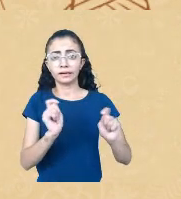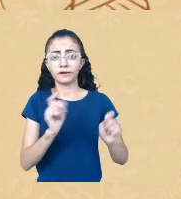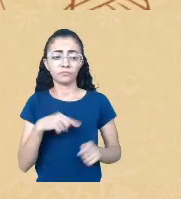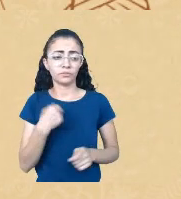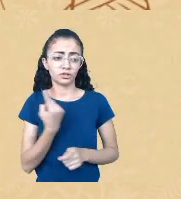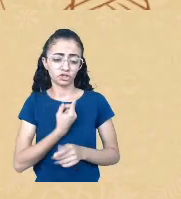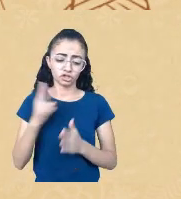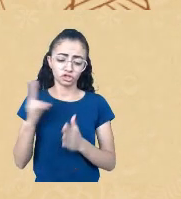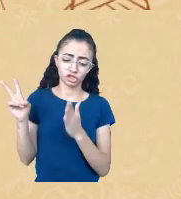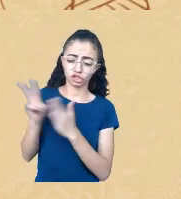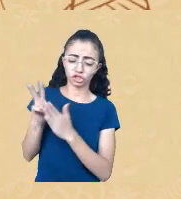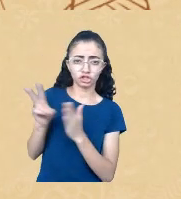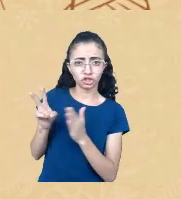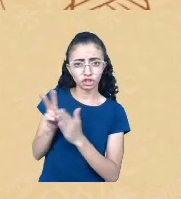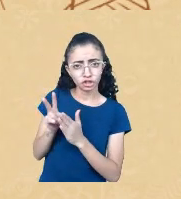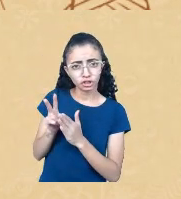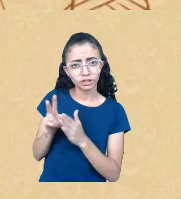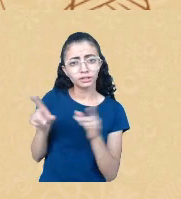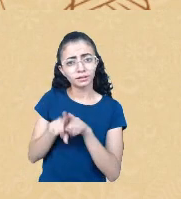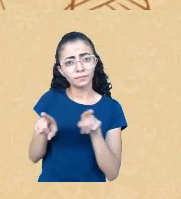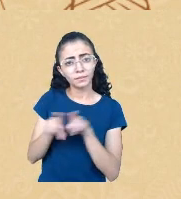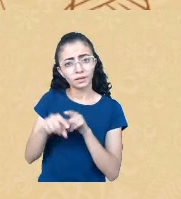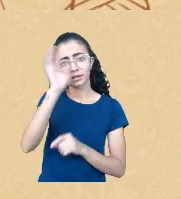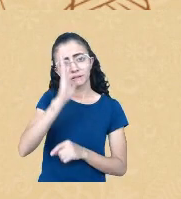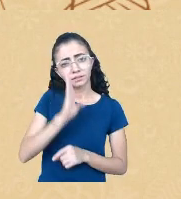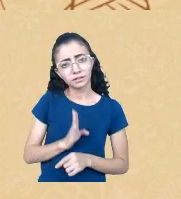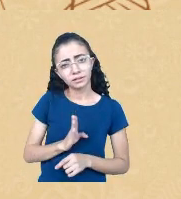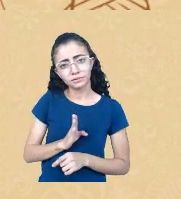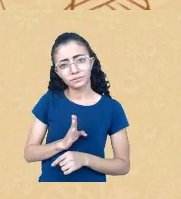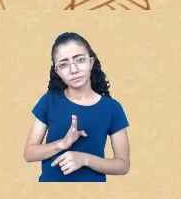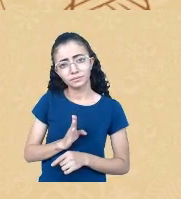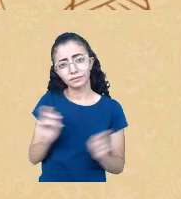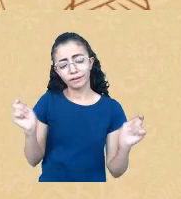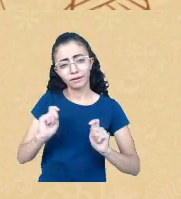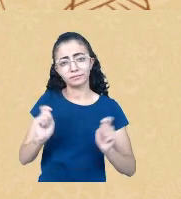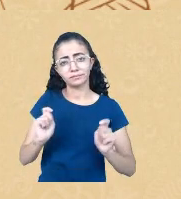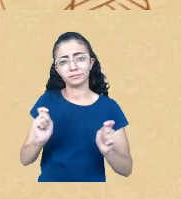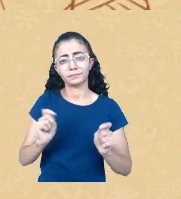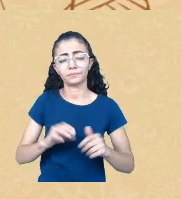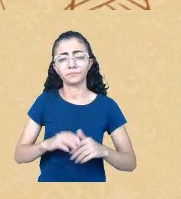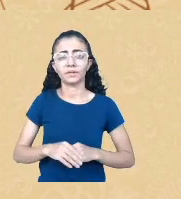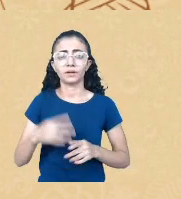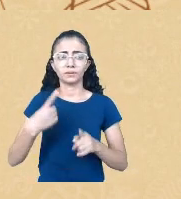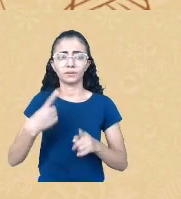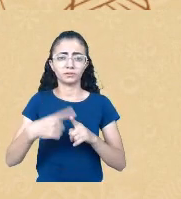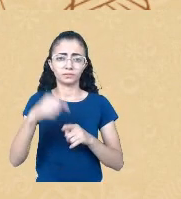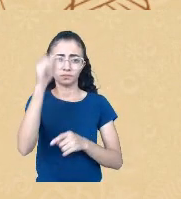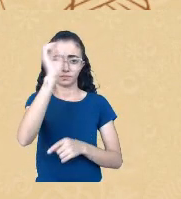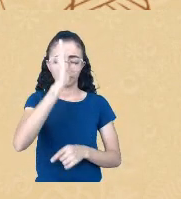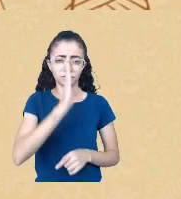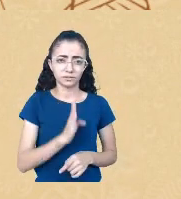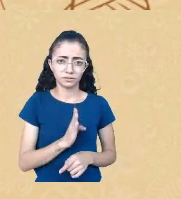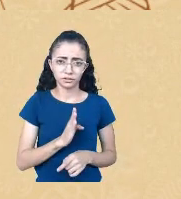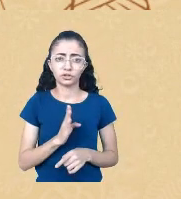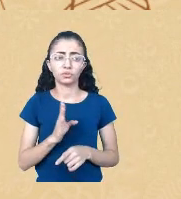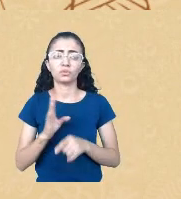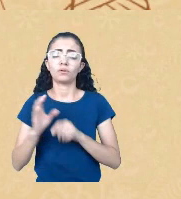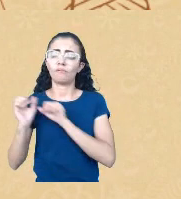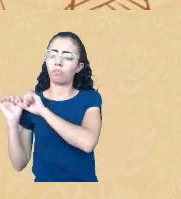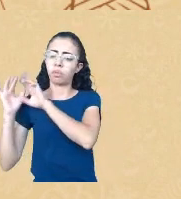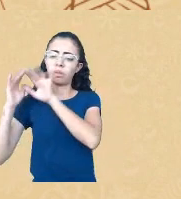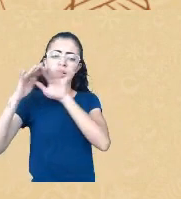brasileiros ao mesmo tempo. Eu digo isso porque o Brasil não foi apenas invadido, ele foi inventado.